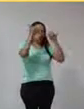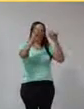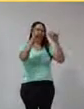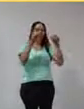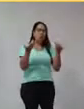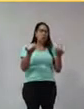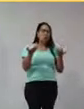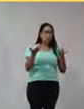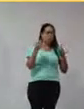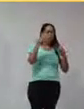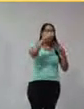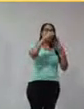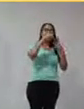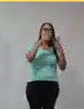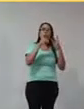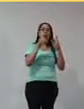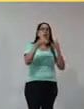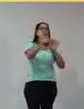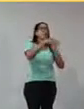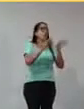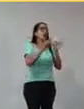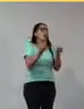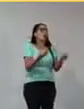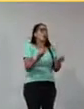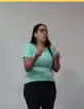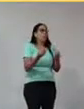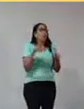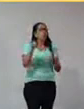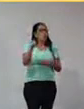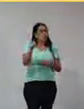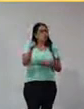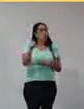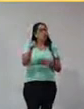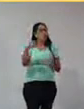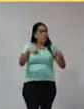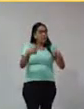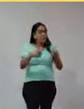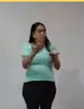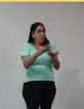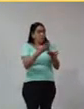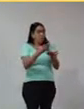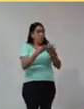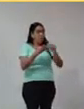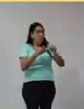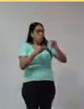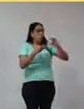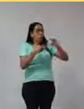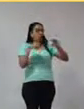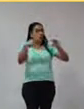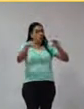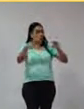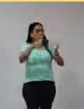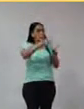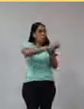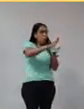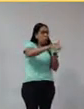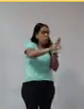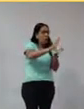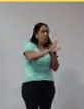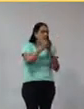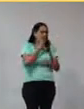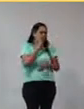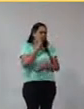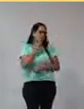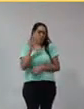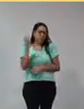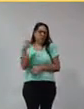gliais? Eu disse para ele que está na hora de escrever um livro envolvendo astrócito, oligodendrócito, microglia. Ele olhou para mim e